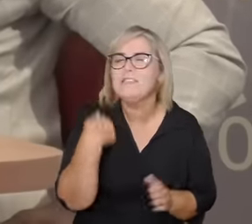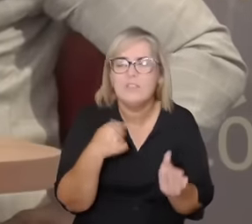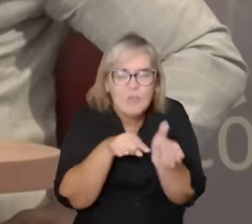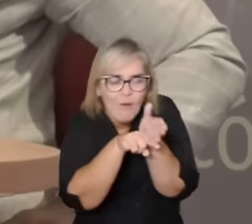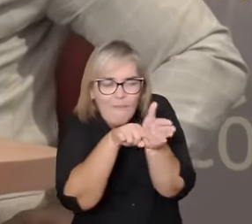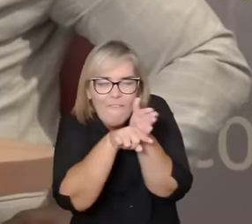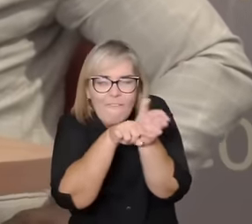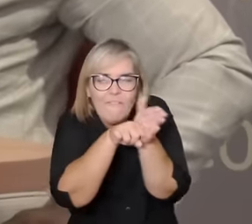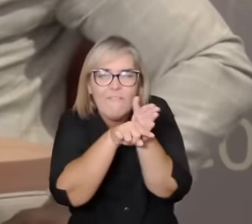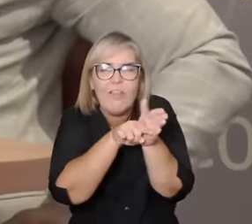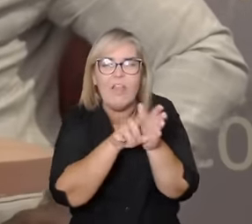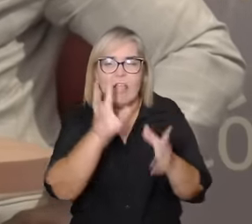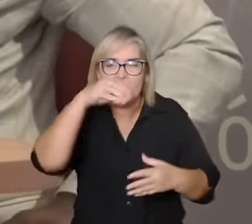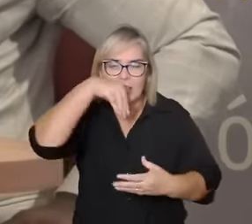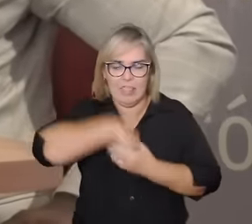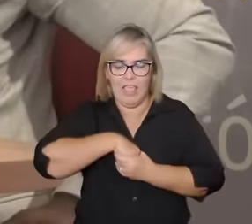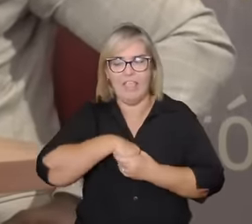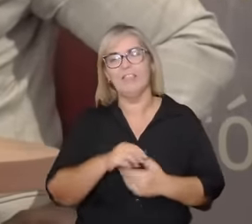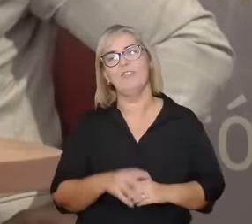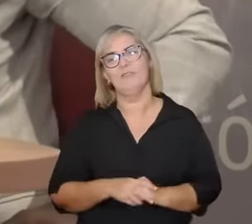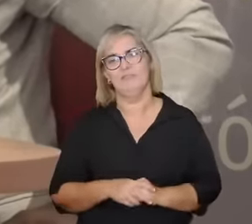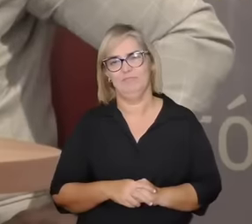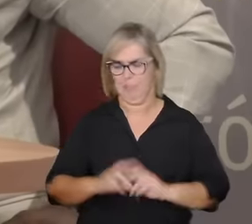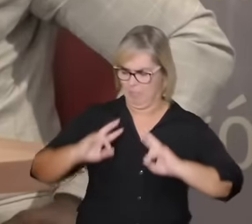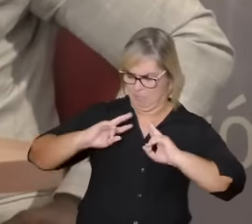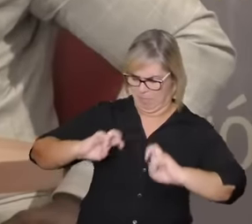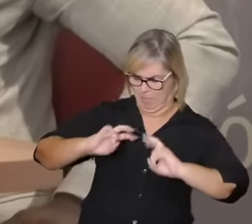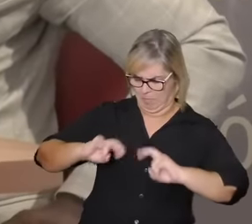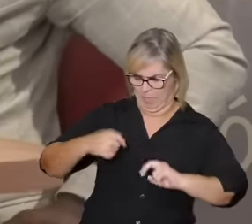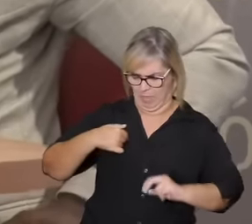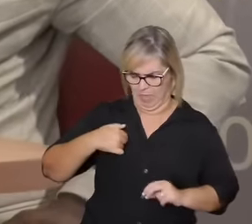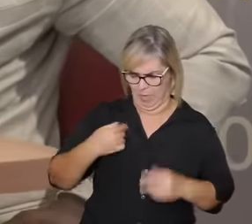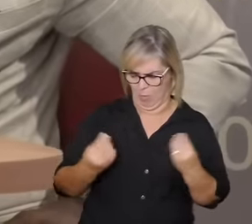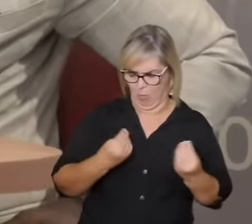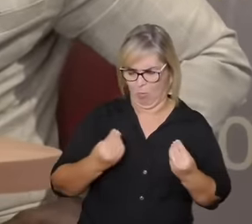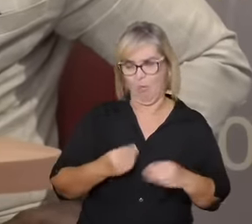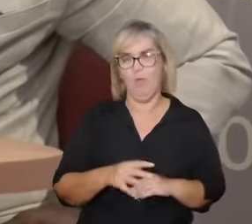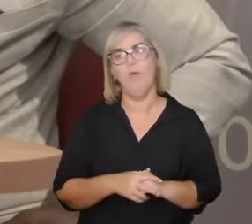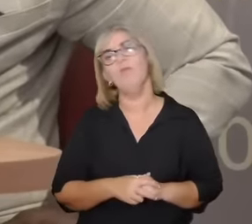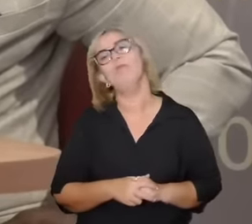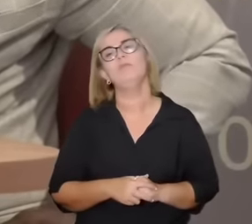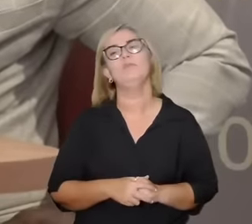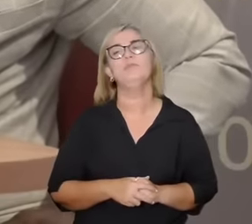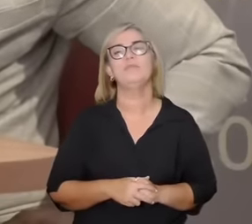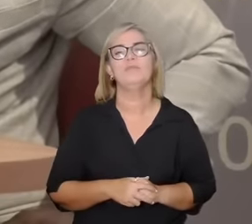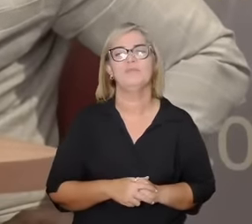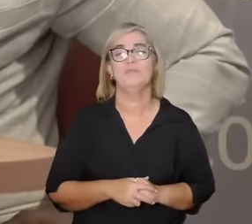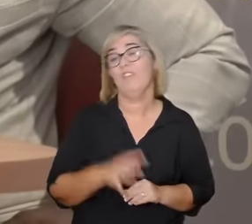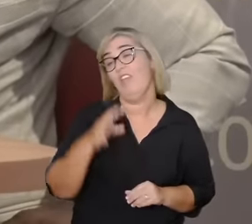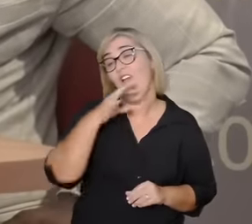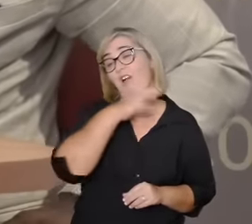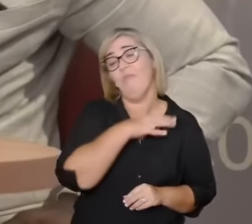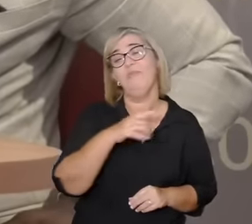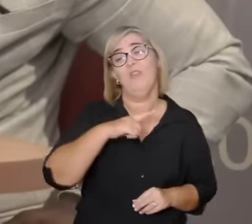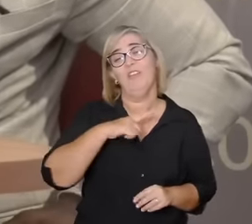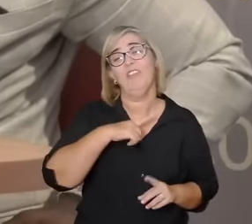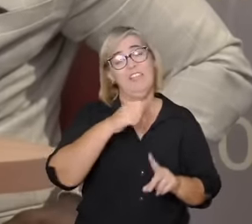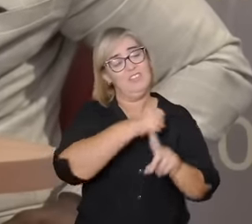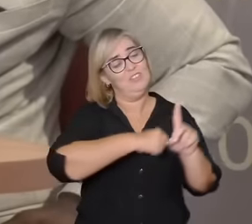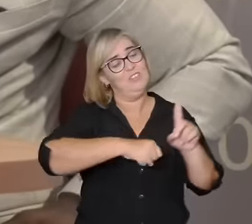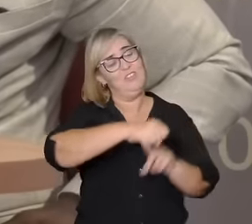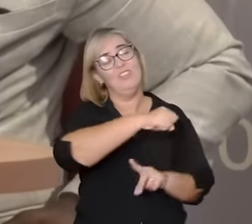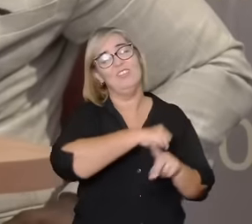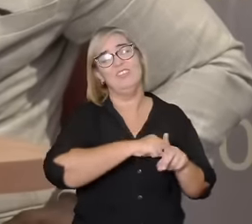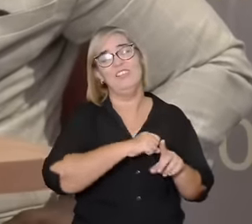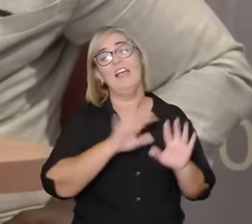o que eu estou sentindo o que está acontecendo comigo o que ocorre e óbvio que tem produções que são sociais vou dar aqui um exemplo